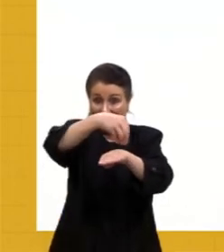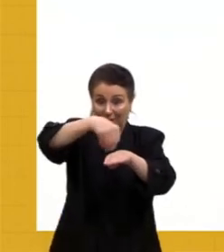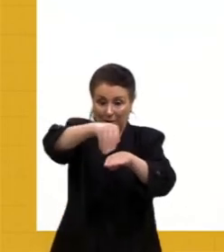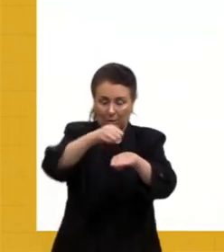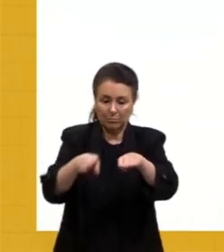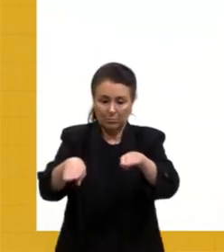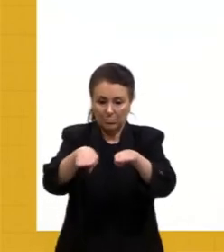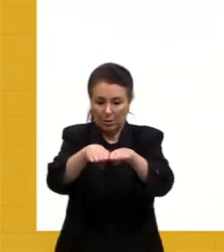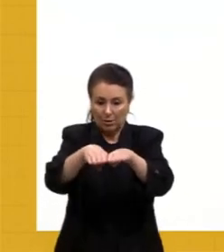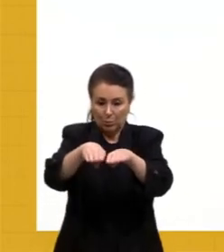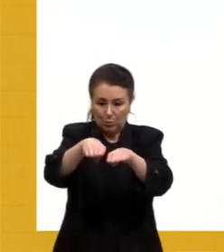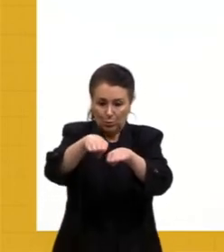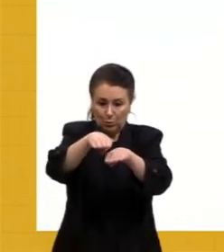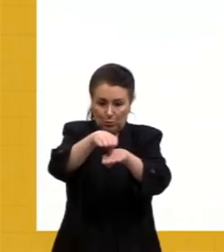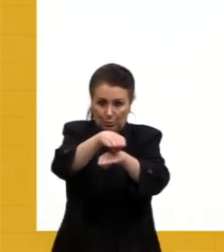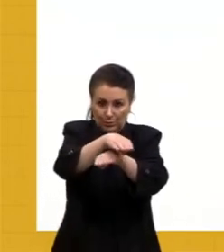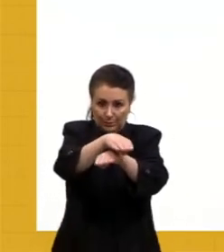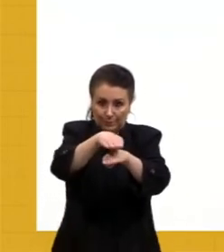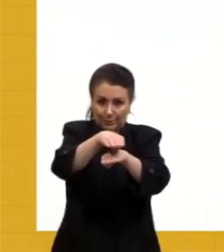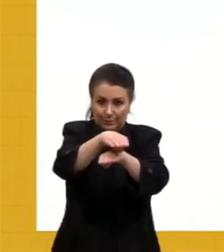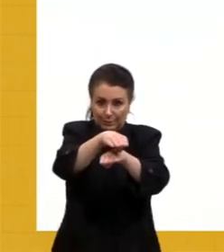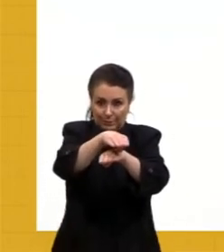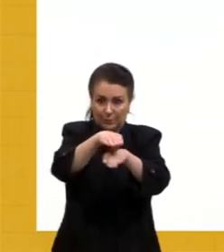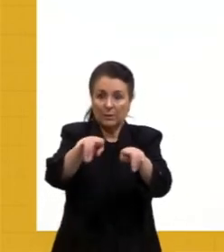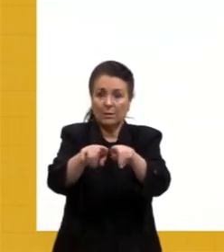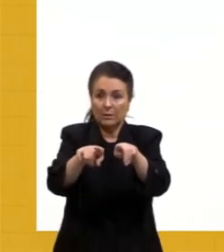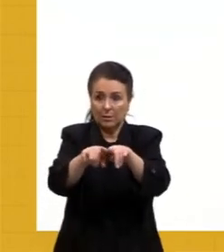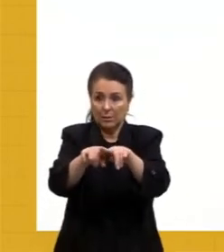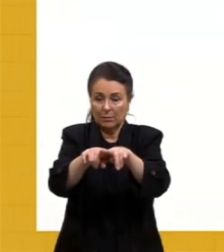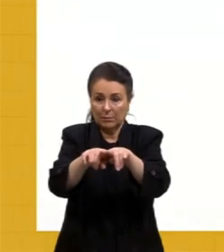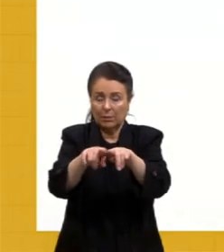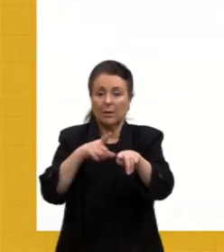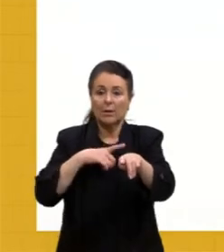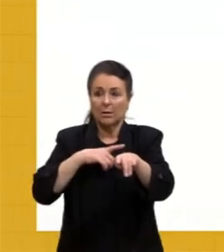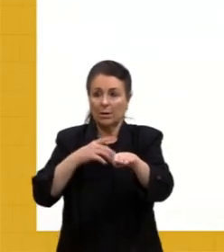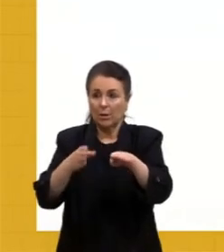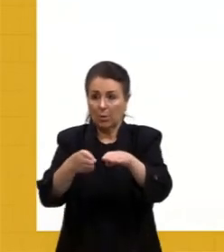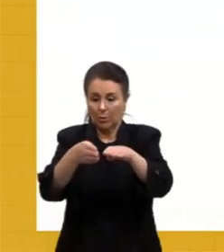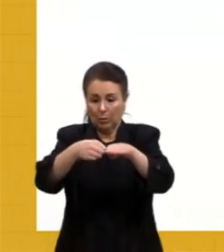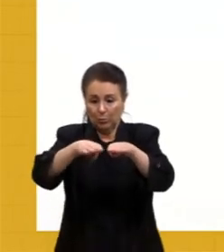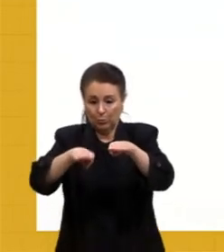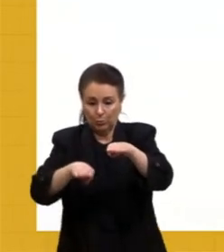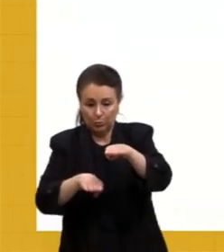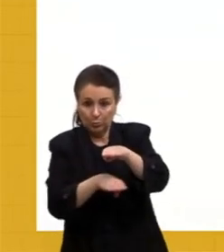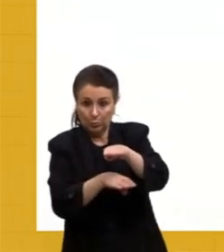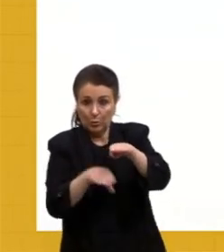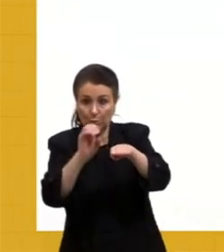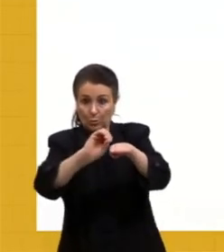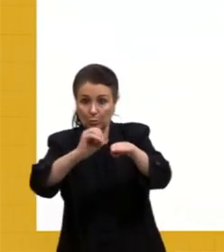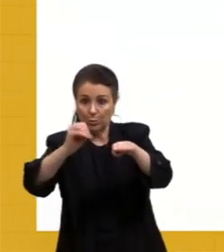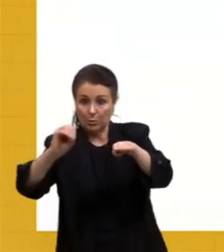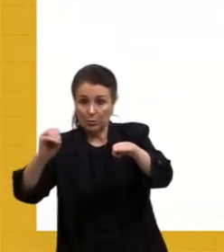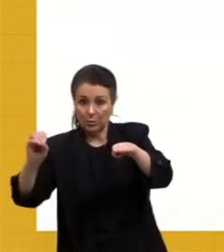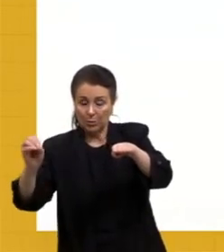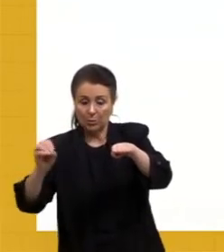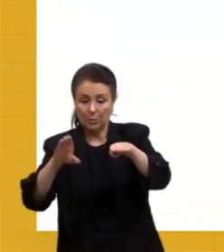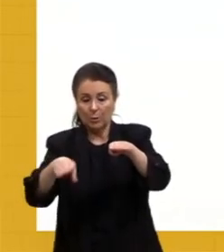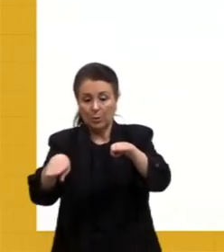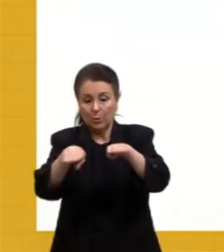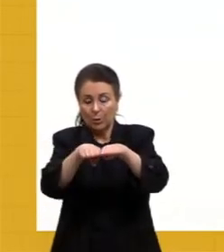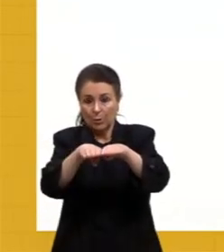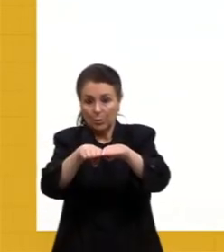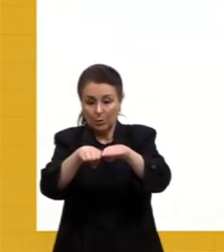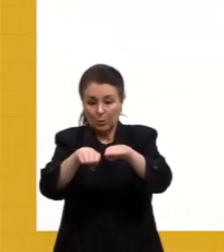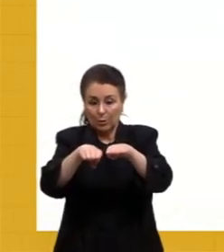subducção tão bem formada quanto essa continental-oceânica, e aí nós vamos ter o teto do mundo, né, quando nós temos